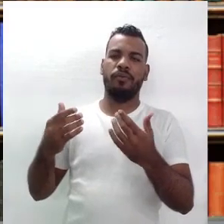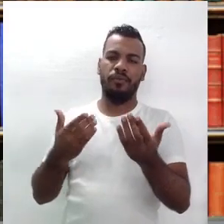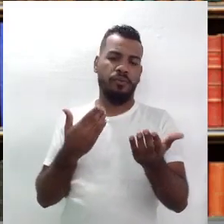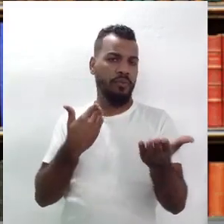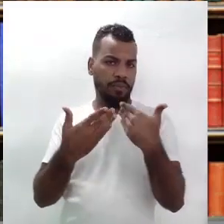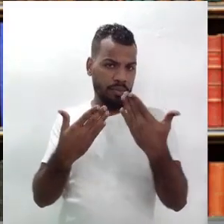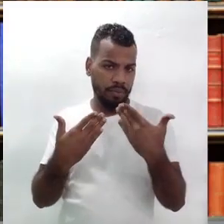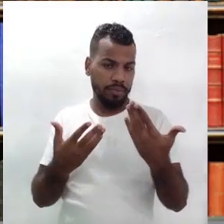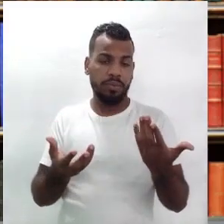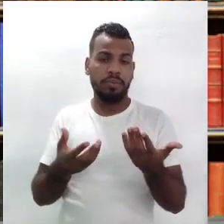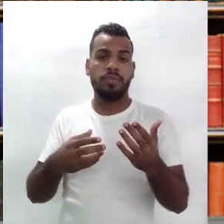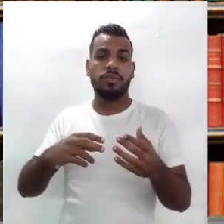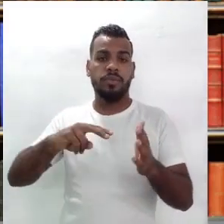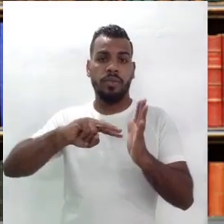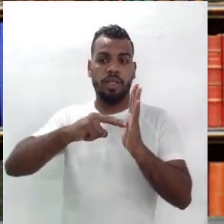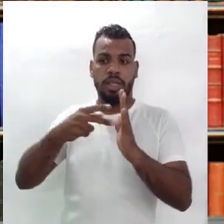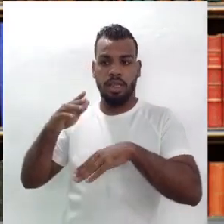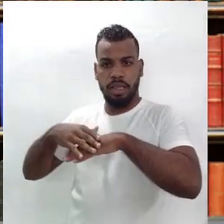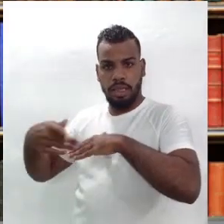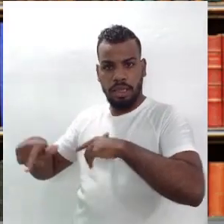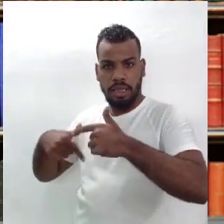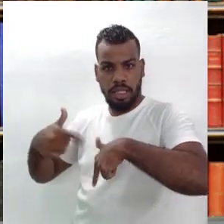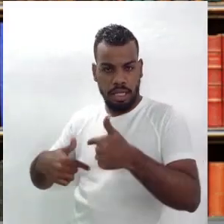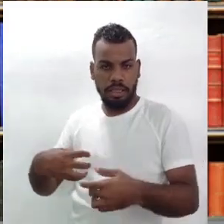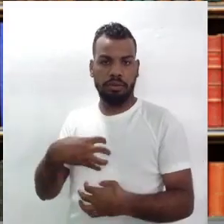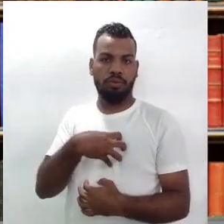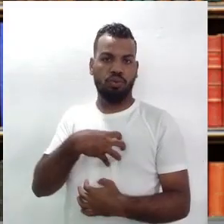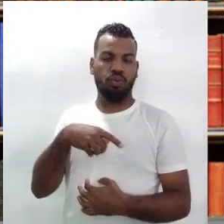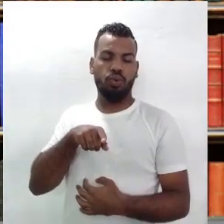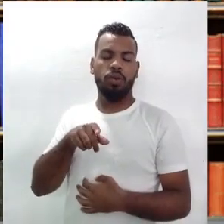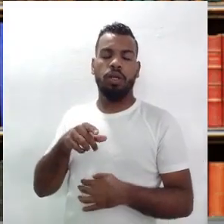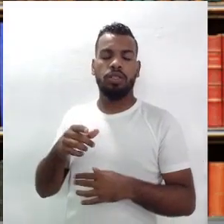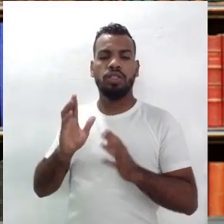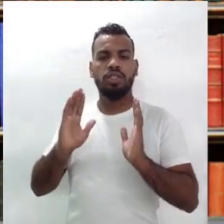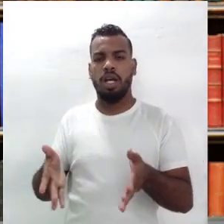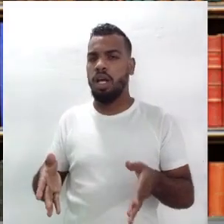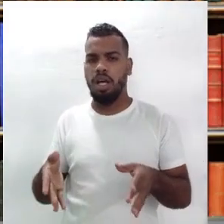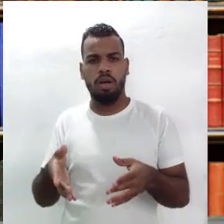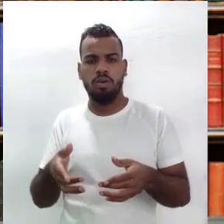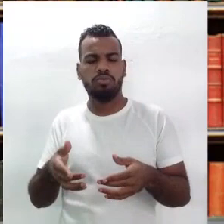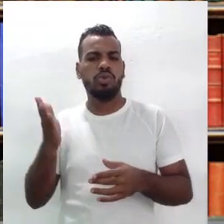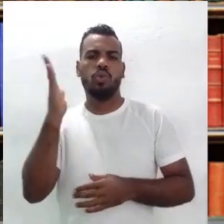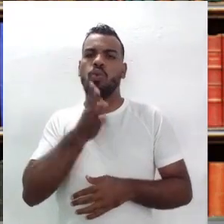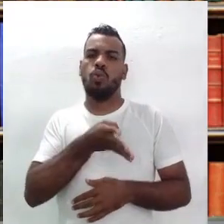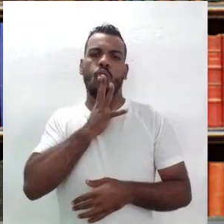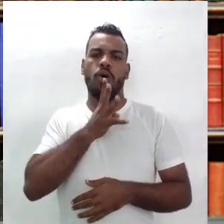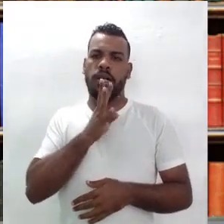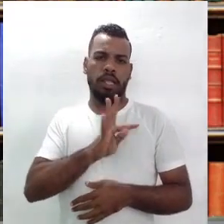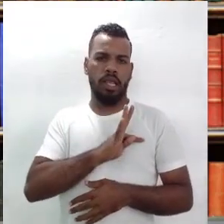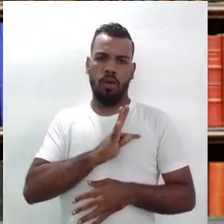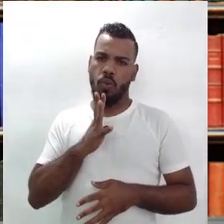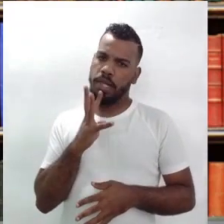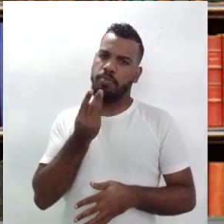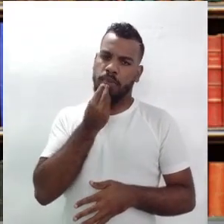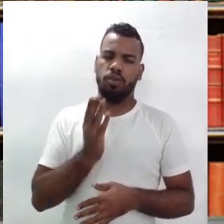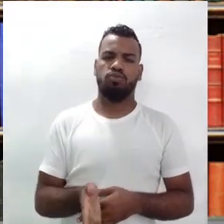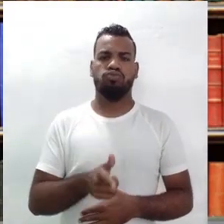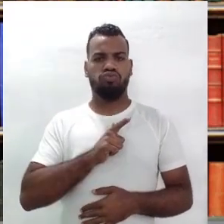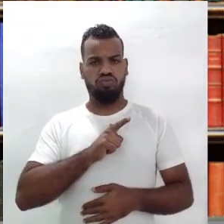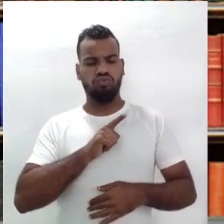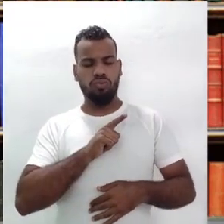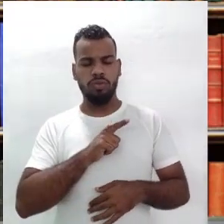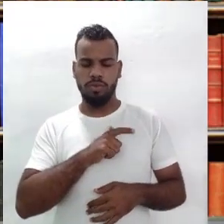para dar sentido ao trabalho dele, afinal de contas, ele tinha um domínio técnico da gravura e da xilogravura,